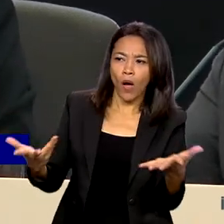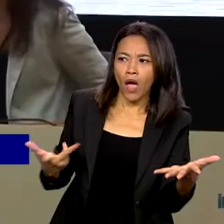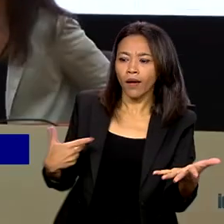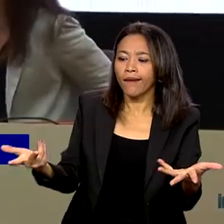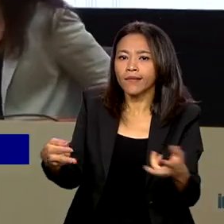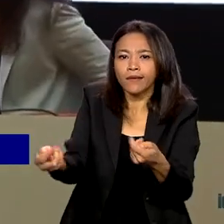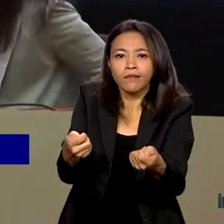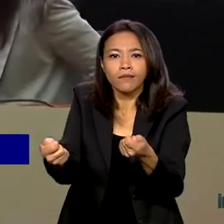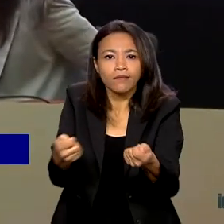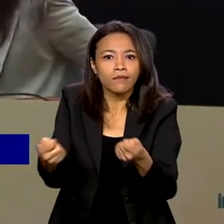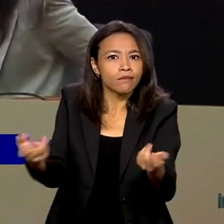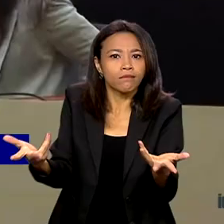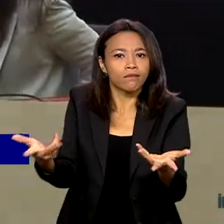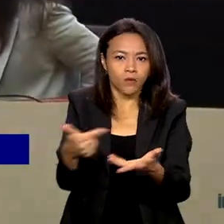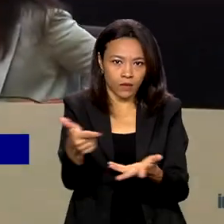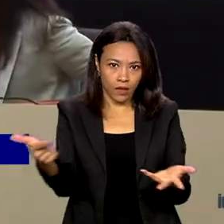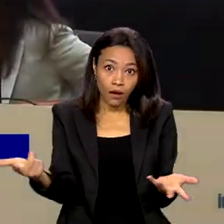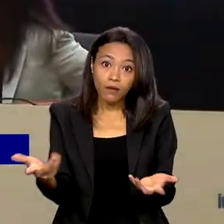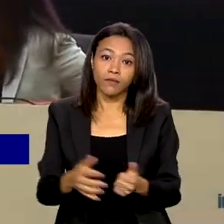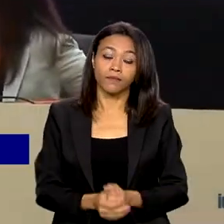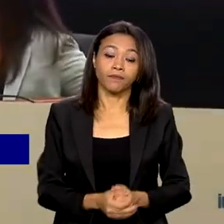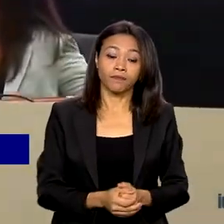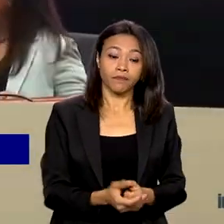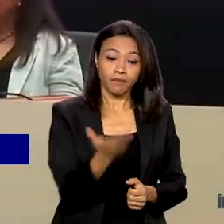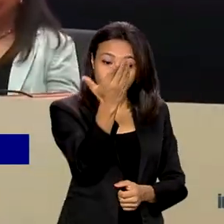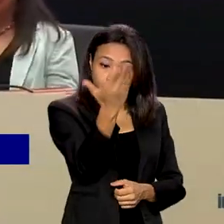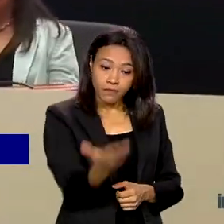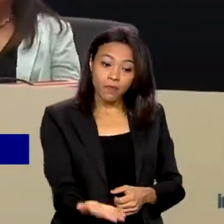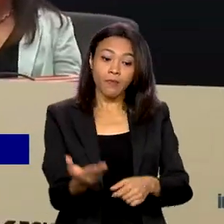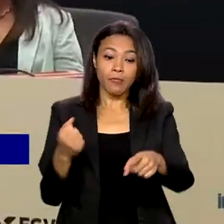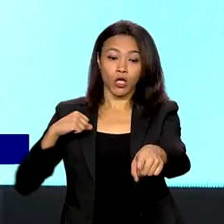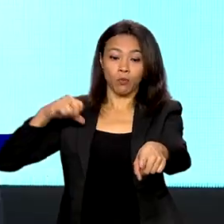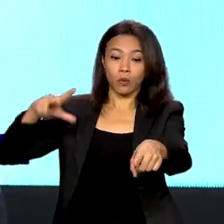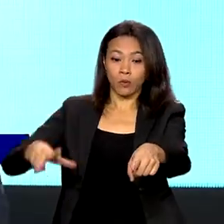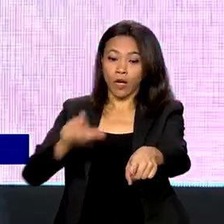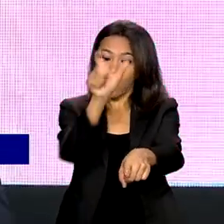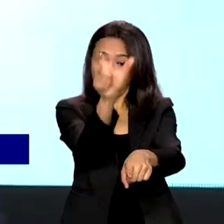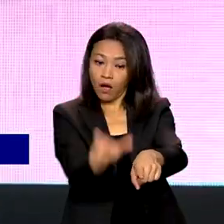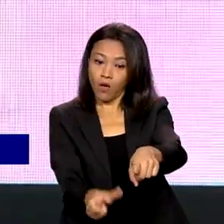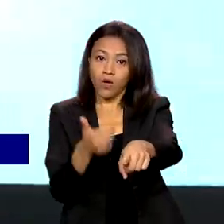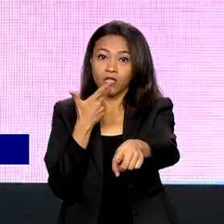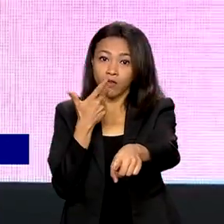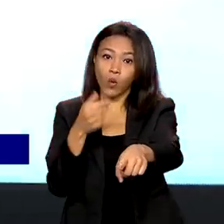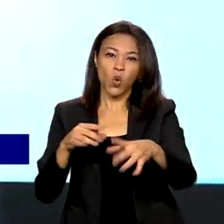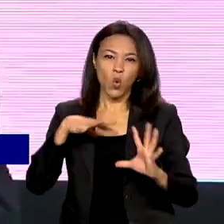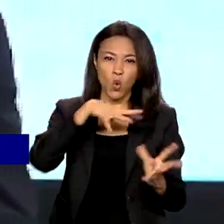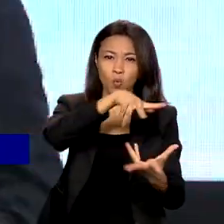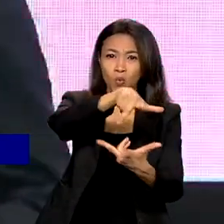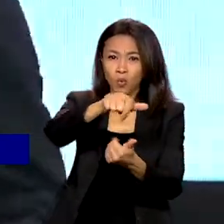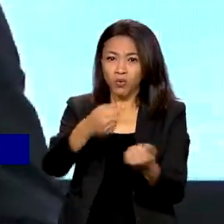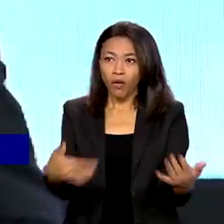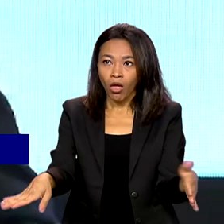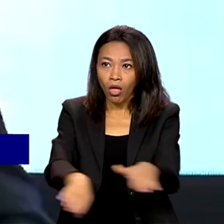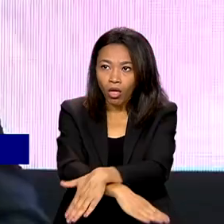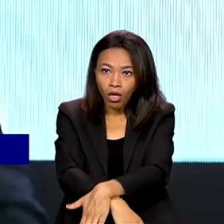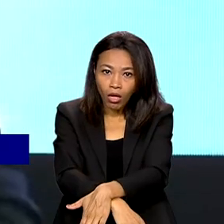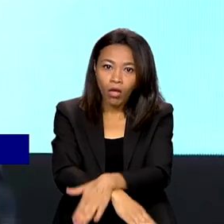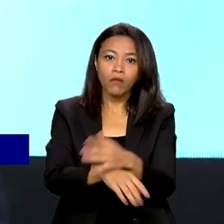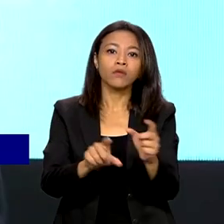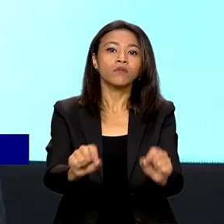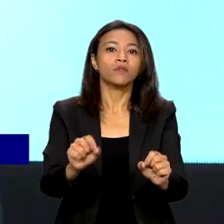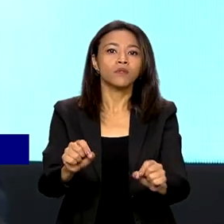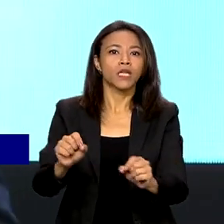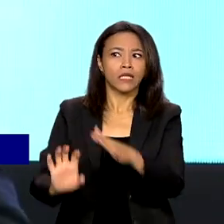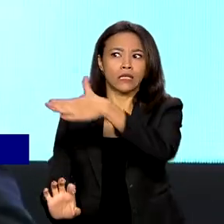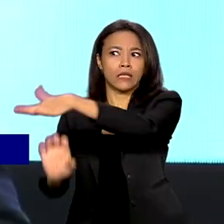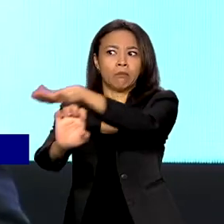regulamento. De acordo com o presidente de Portugal, Marcelo Rebelo de Souza, o mundo não pode se submeter ao poder das gigantes da